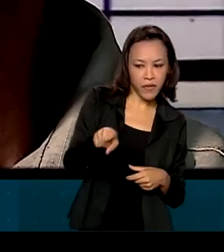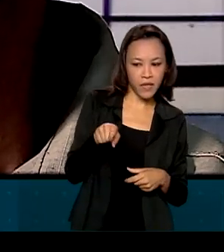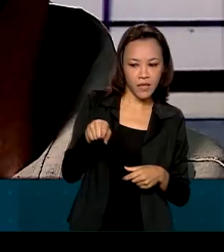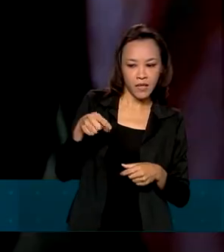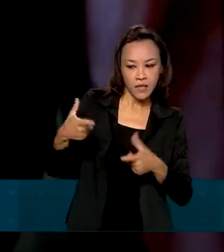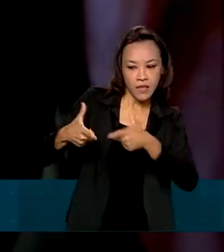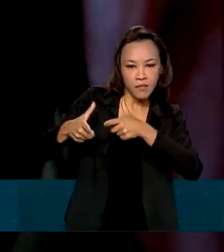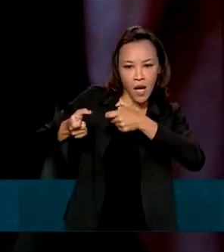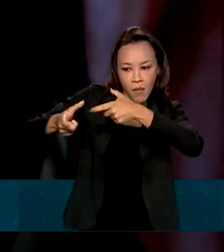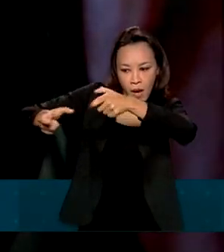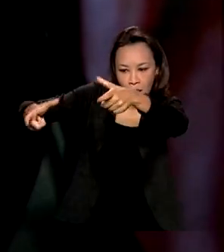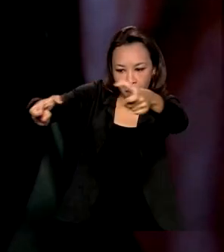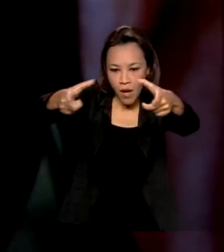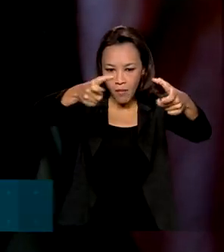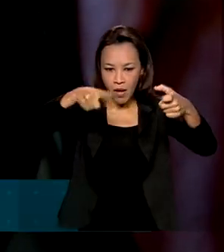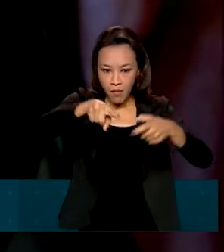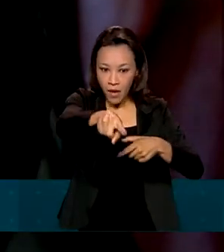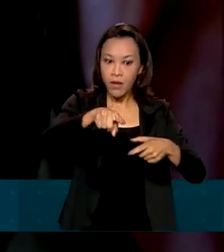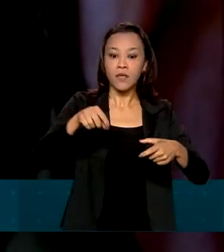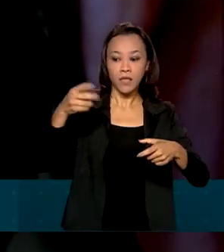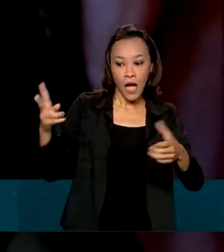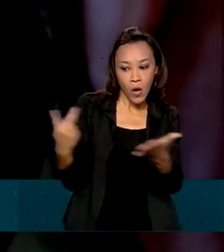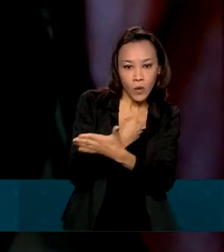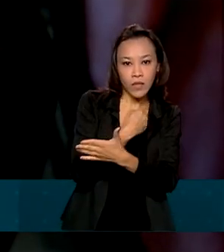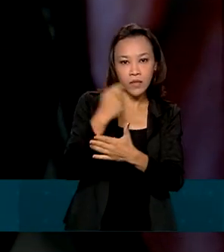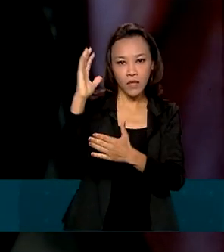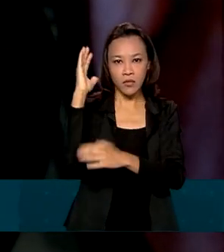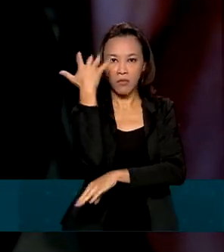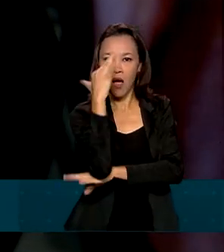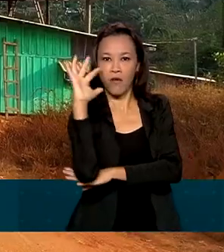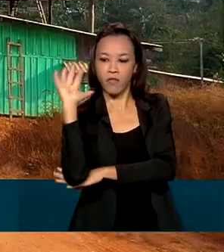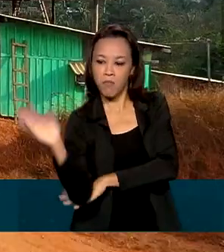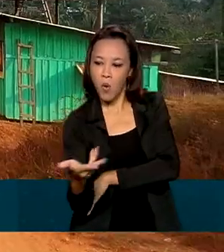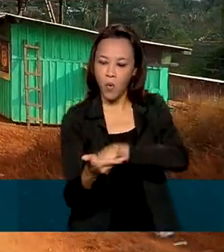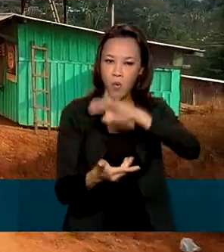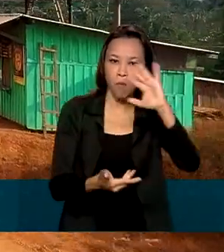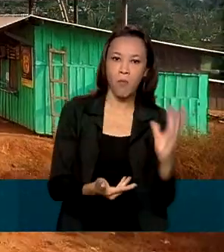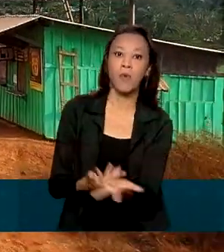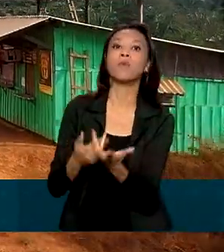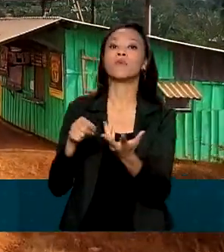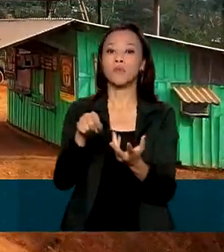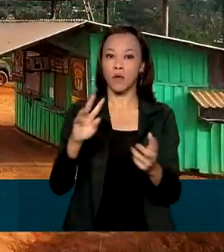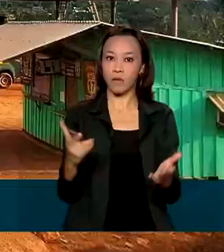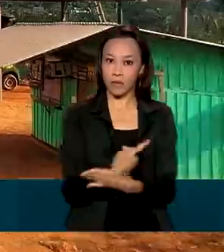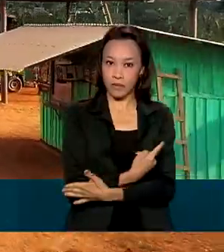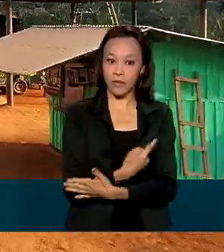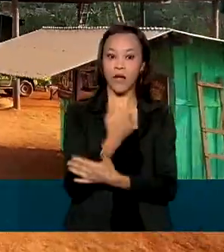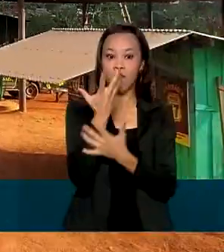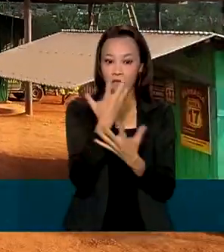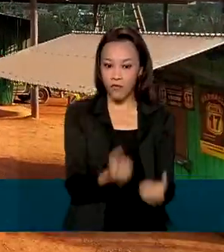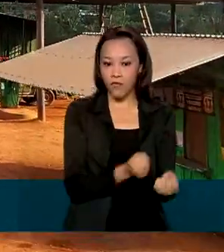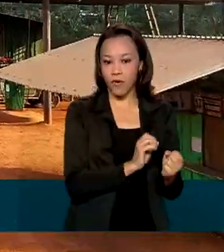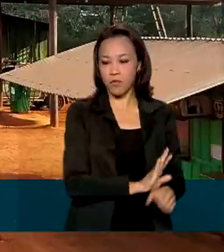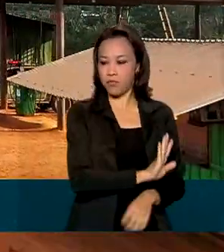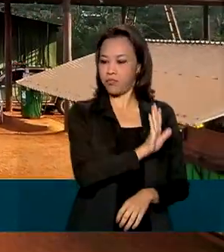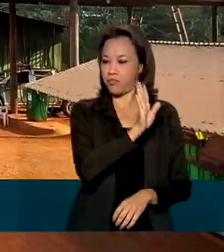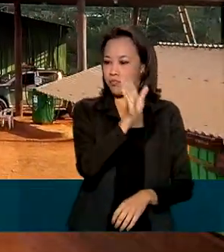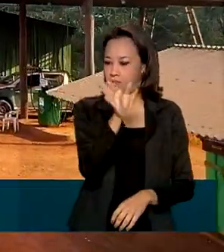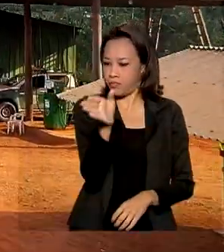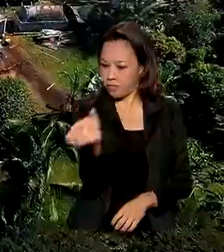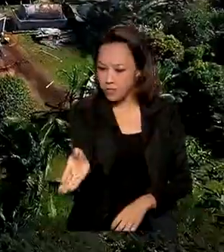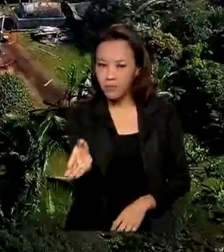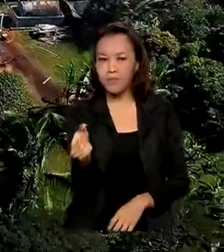de satélite ou denúncias, os locais que estão sendo desmatados. Em seguida, é hora de ir a campo em busca dos